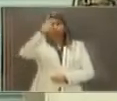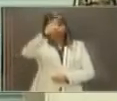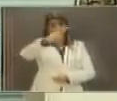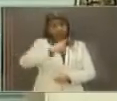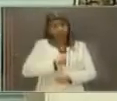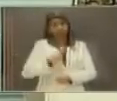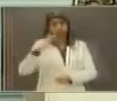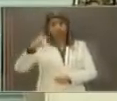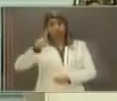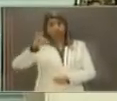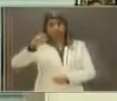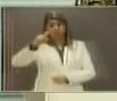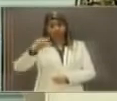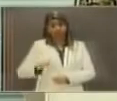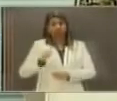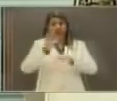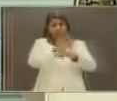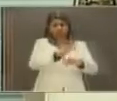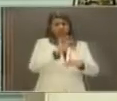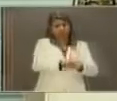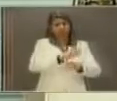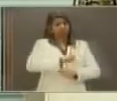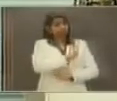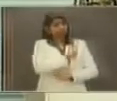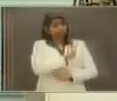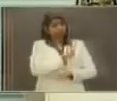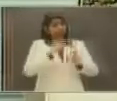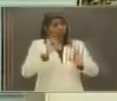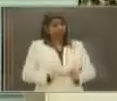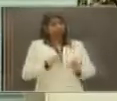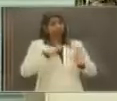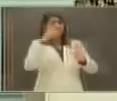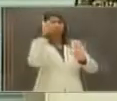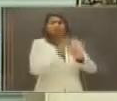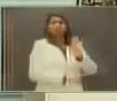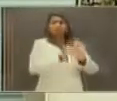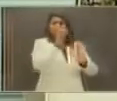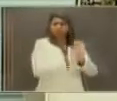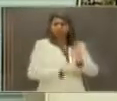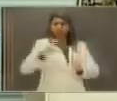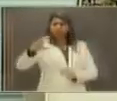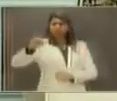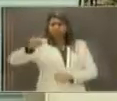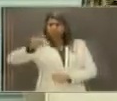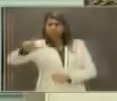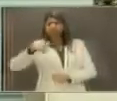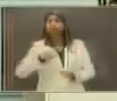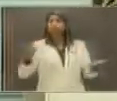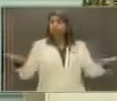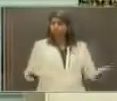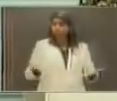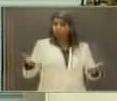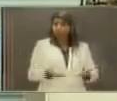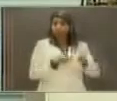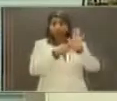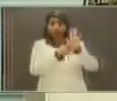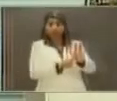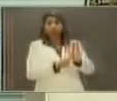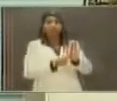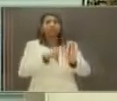vida e defendo os direitos civis. Hoje mesmo está tendo um movimento lá no